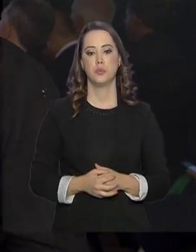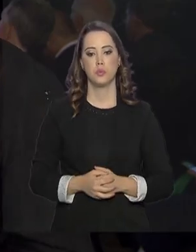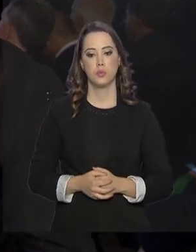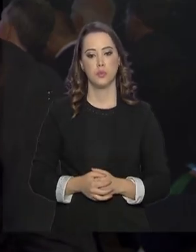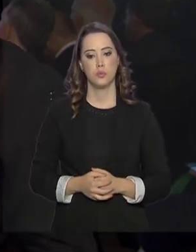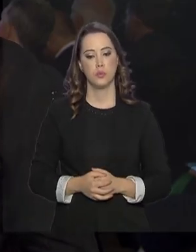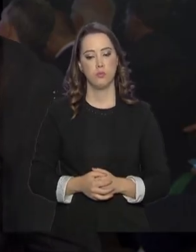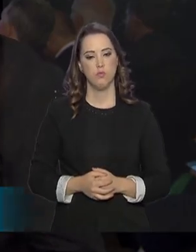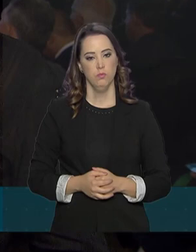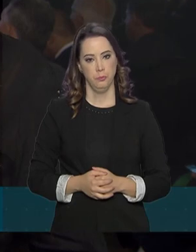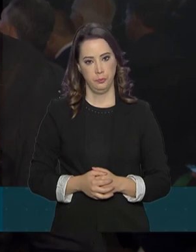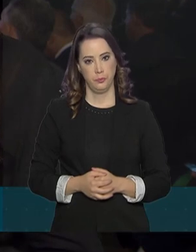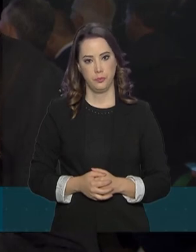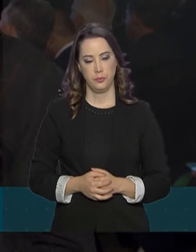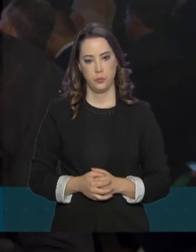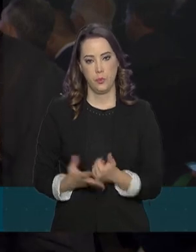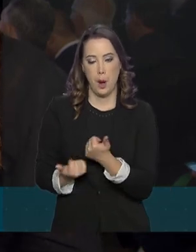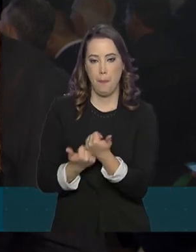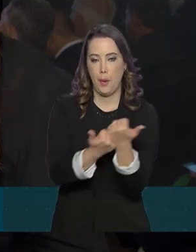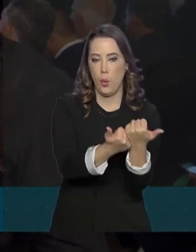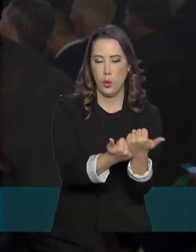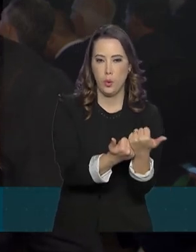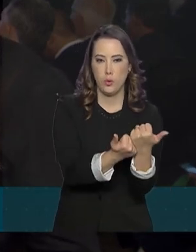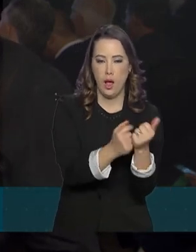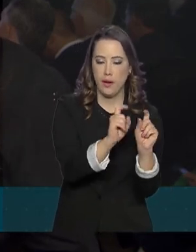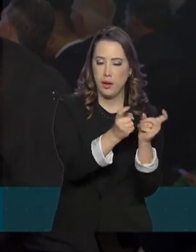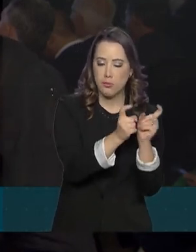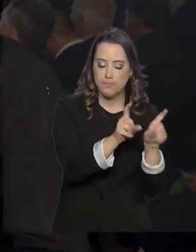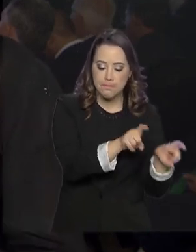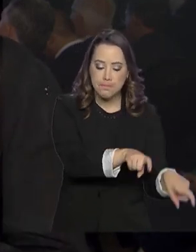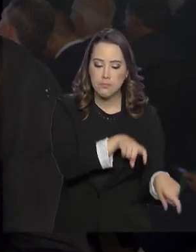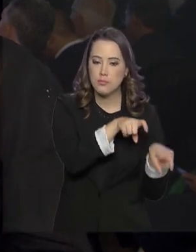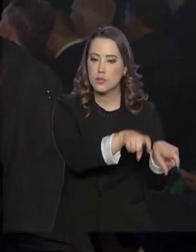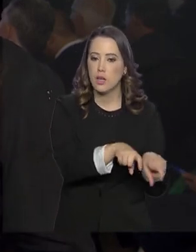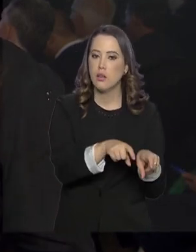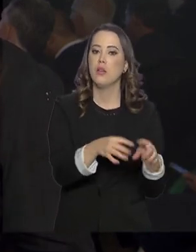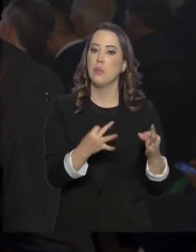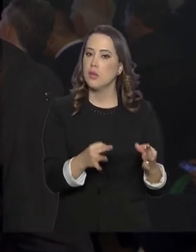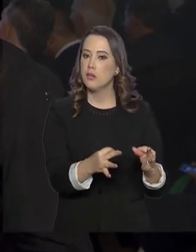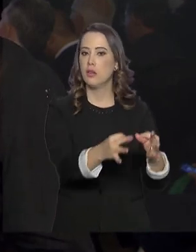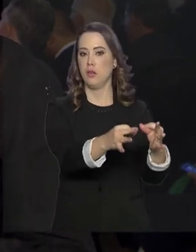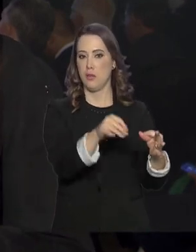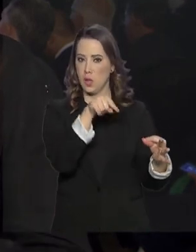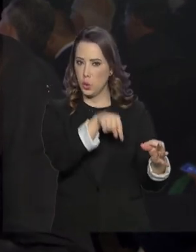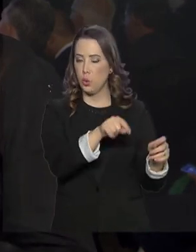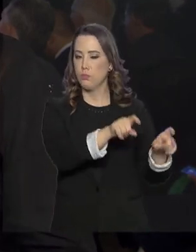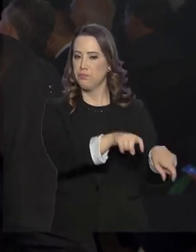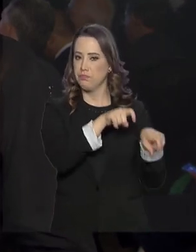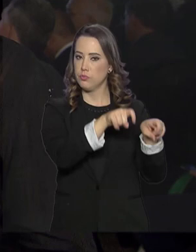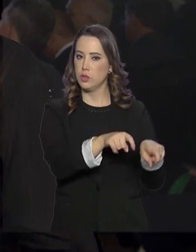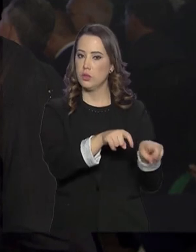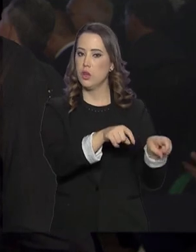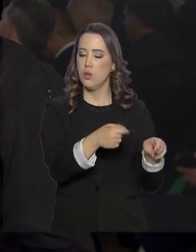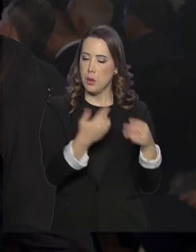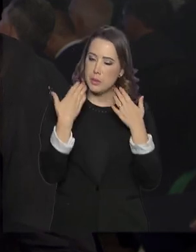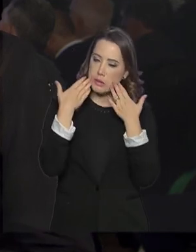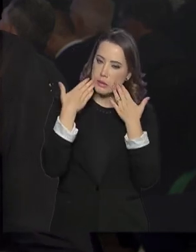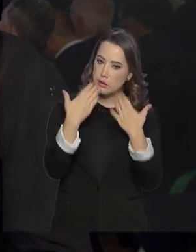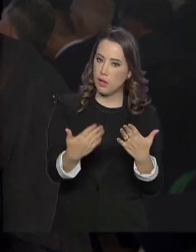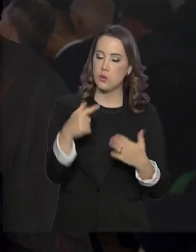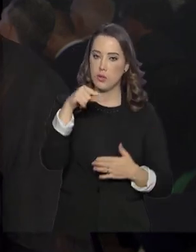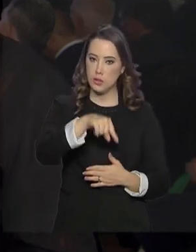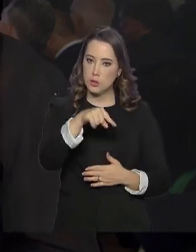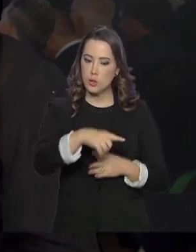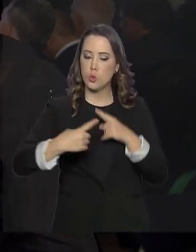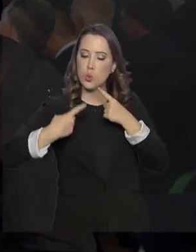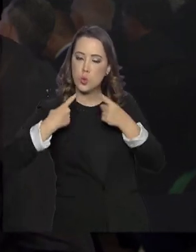Apoio à gestão no campo e assistência técnica para os produtores são algumas reivindicações apresentadas aqui no Congresso. Os